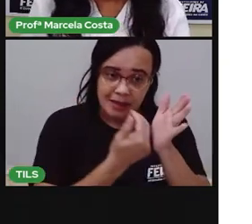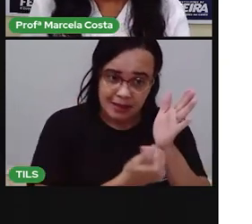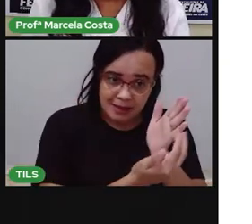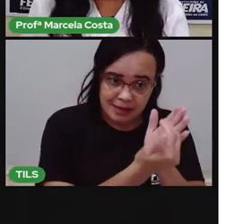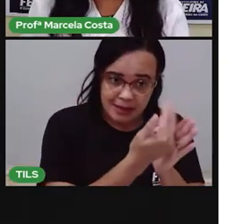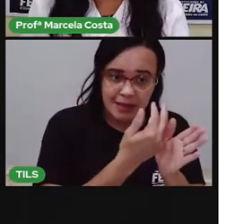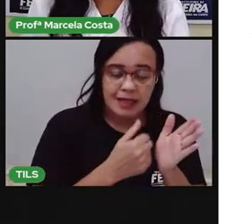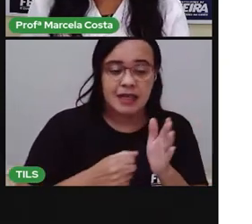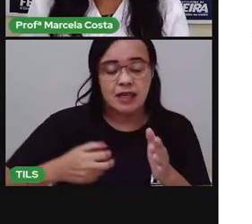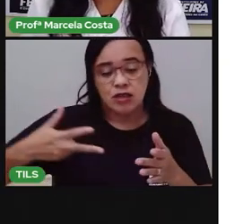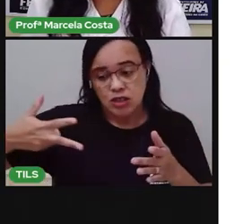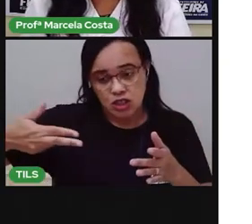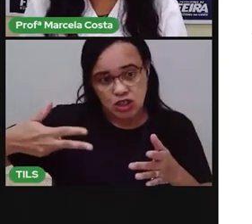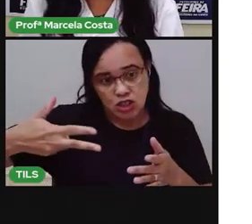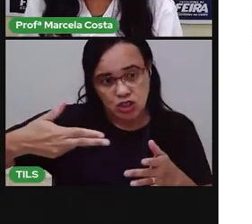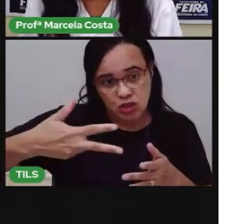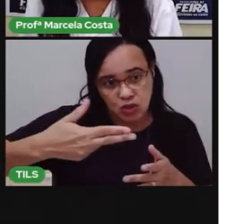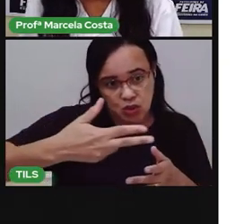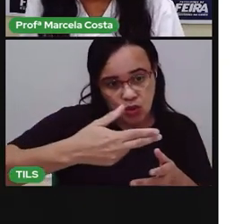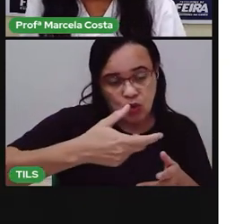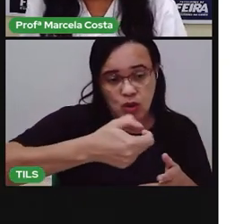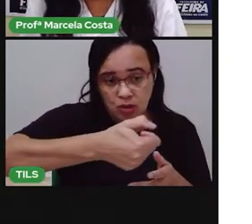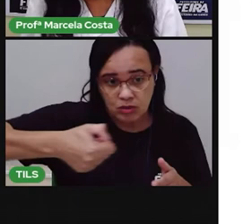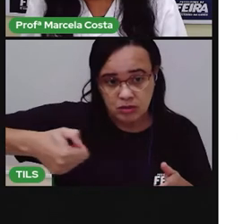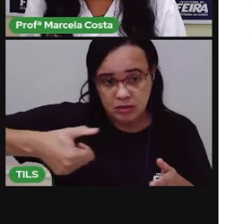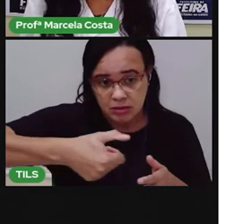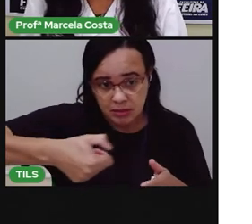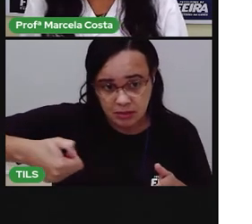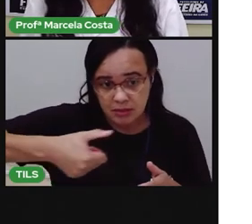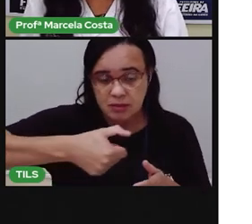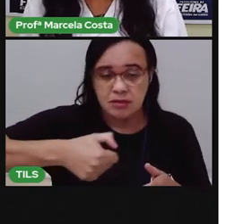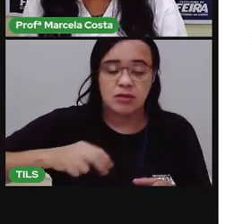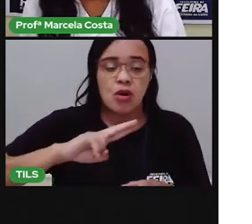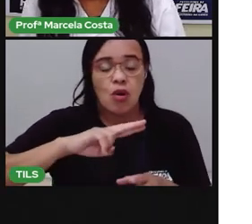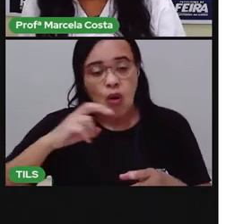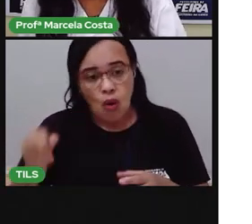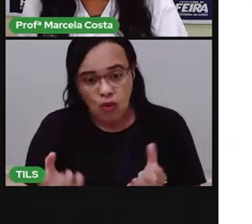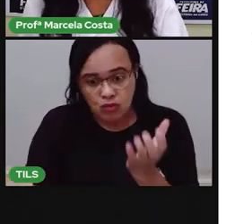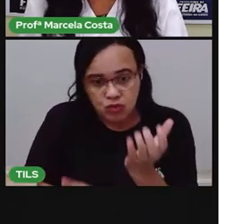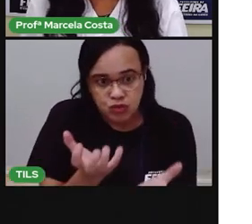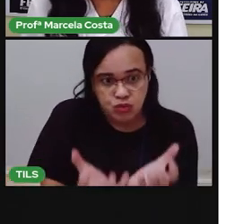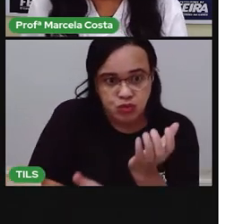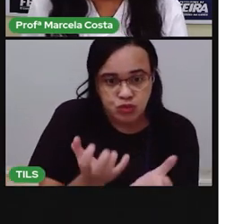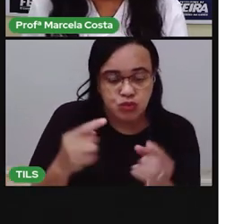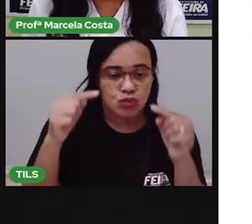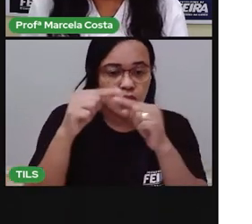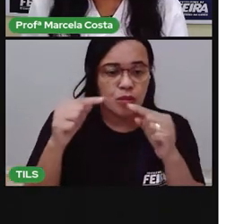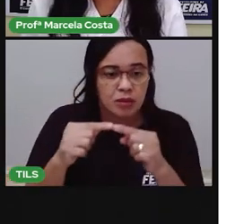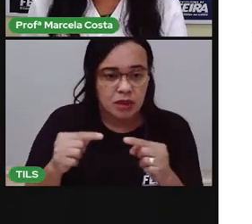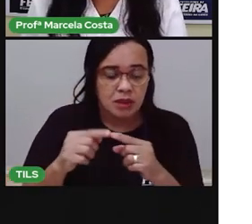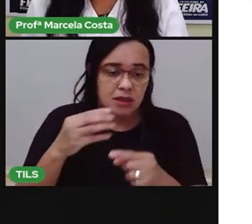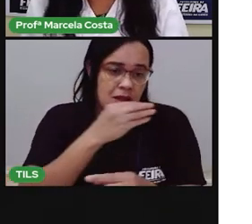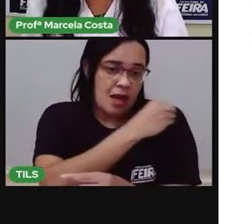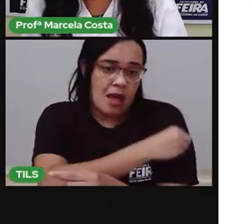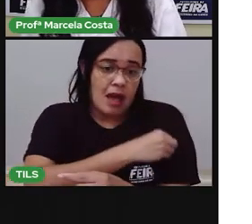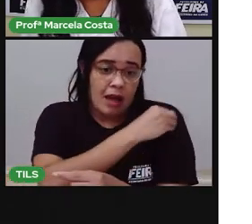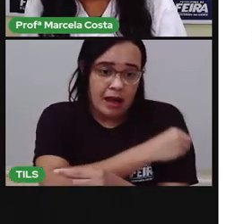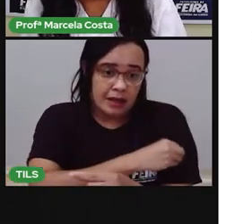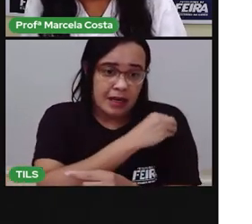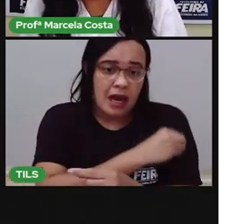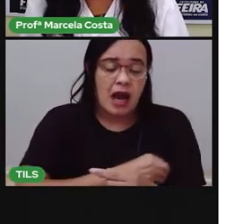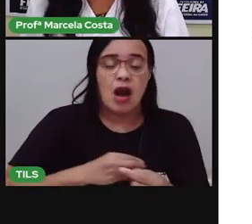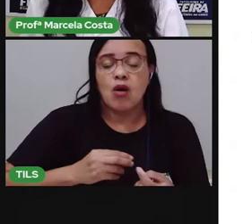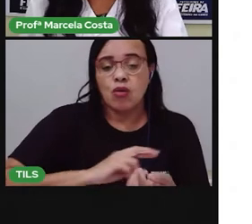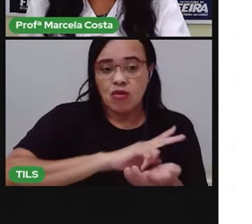estilete, né? Objetos inflamáveis como álcool, água sanitária, produtos de